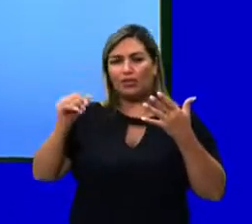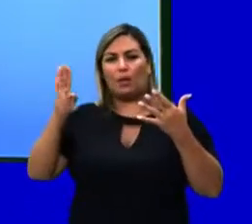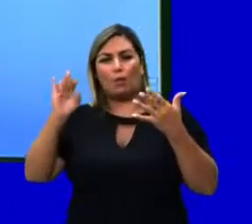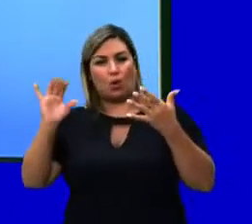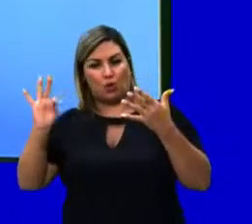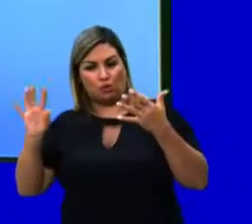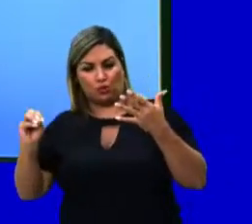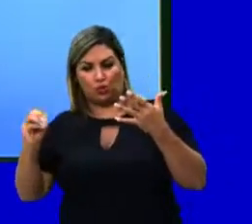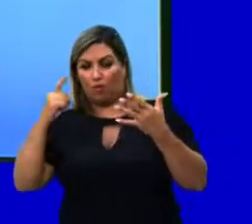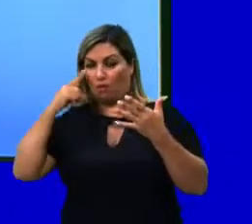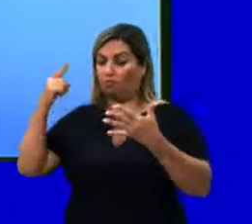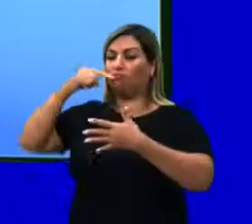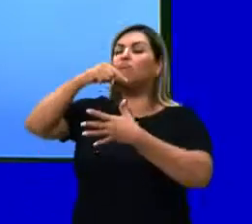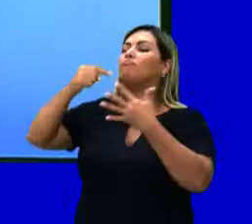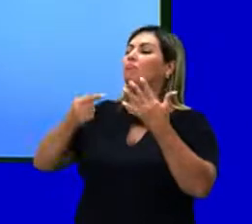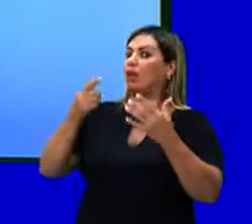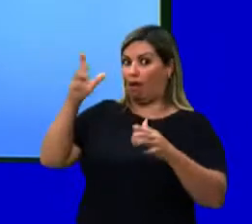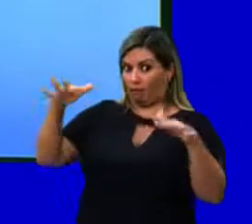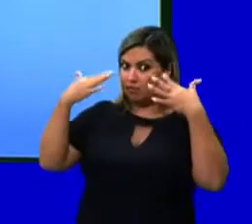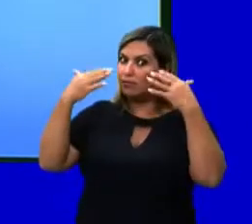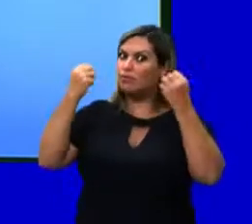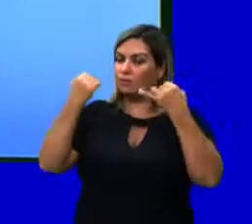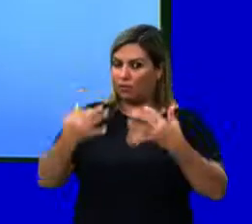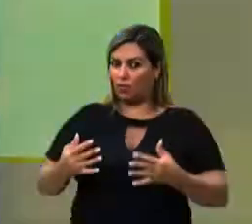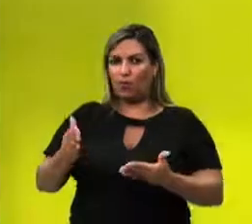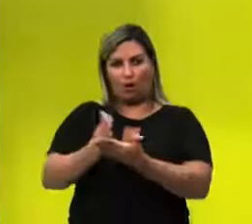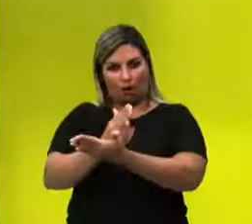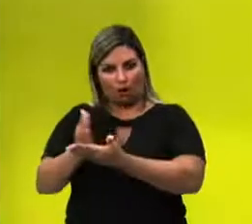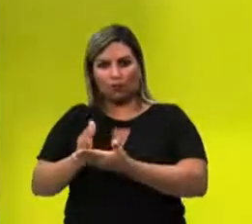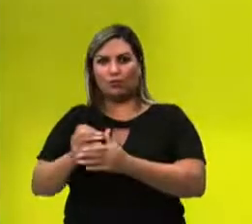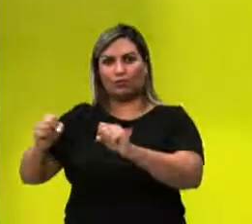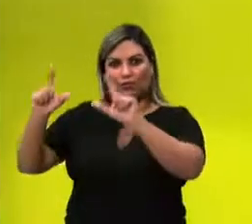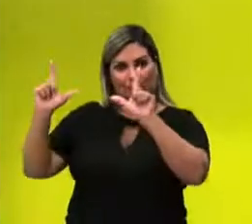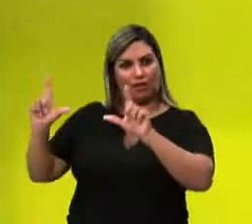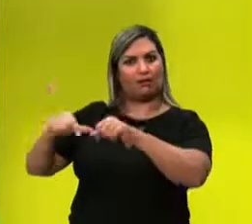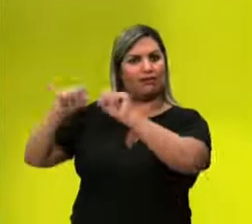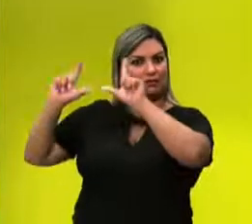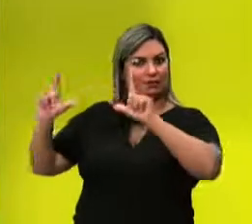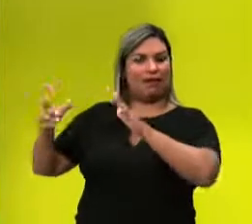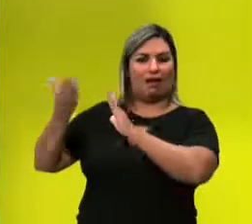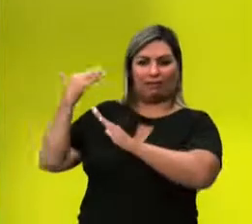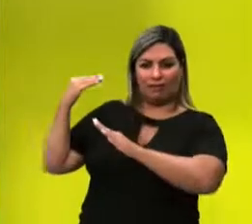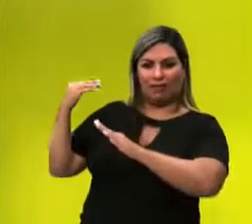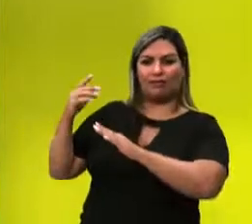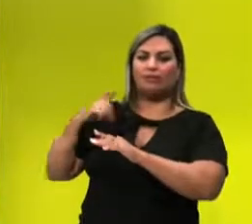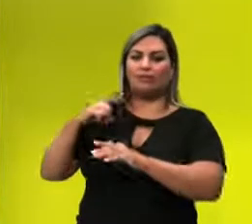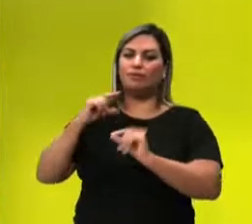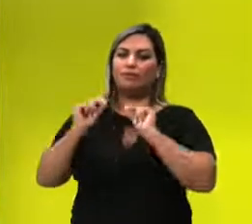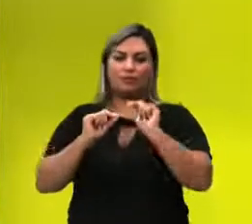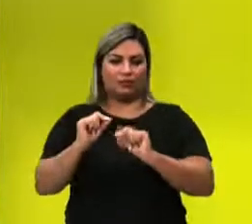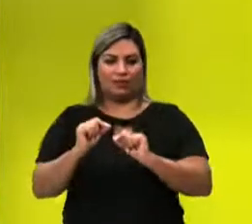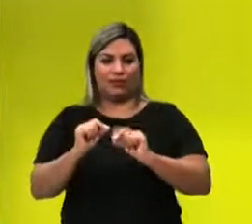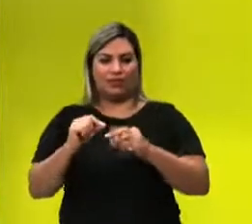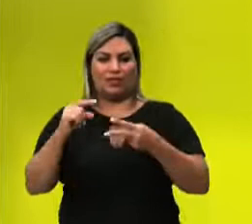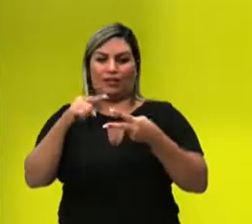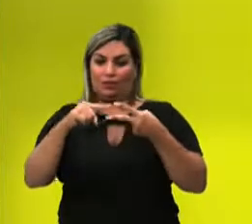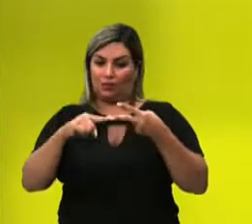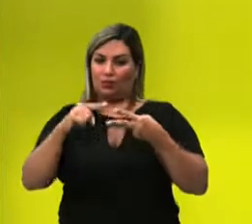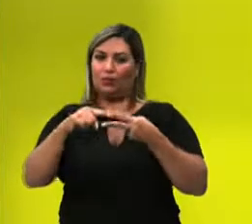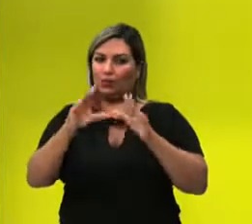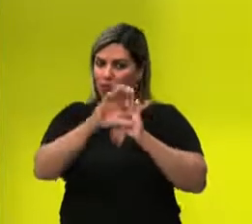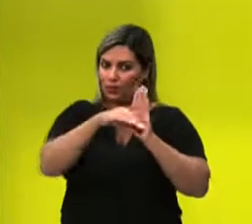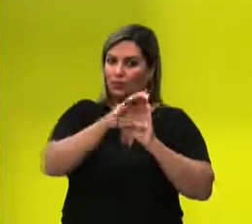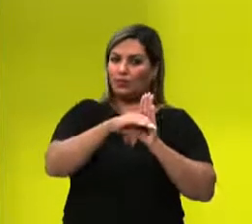Pois é, se você prestou atenção no que eu expliquei há alguns slides atrás, você viu que nós temos ali dois